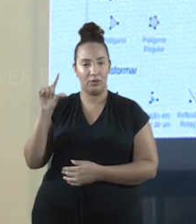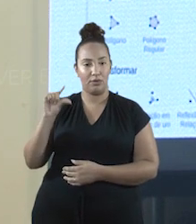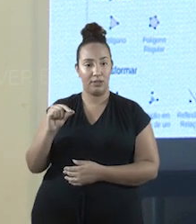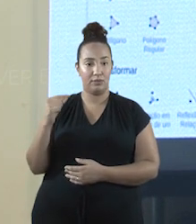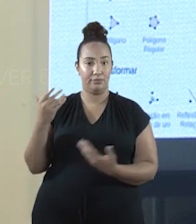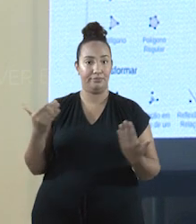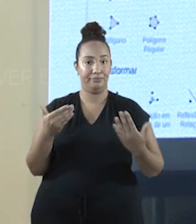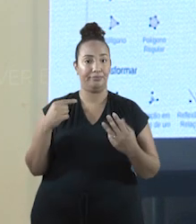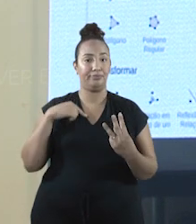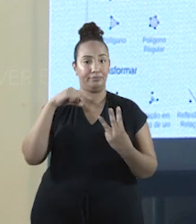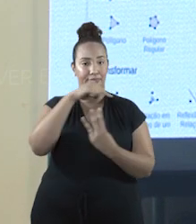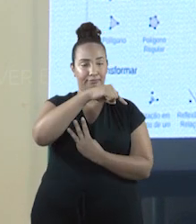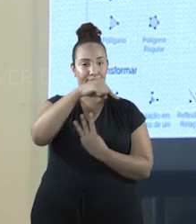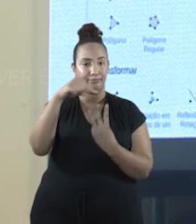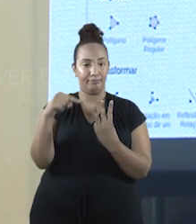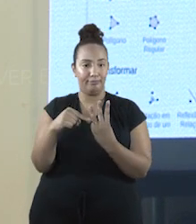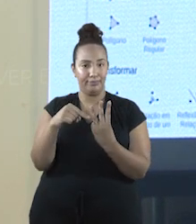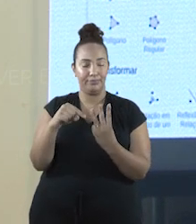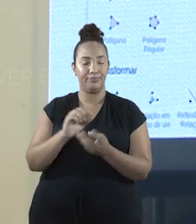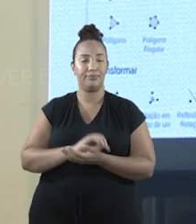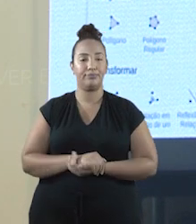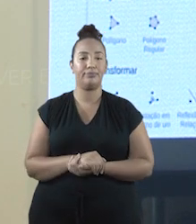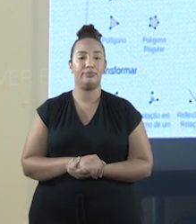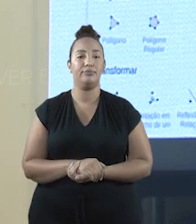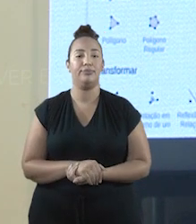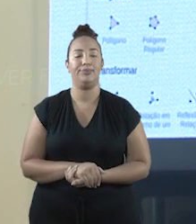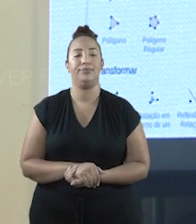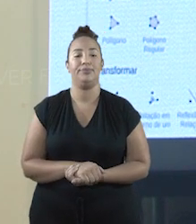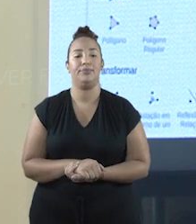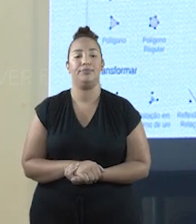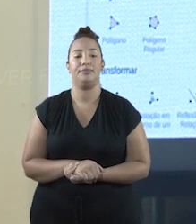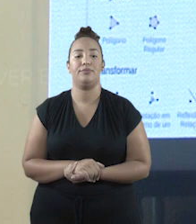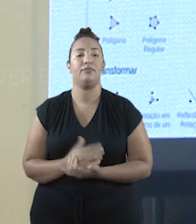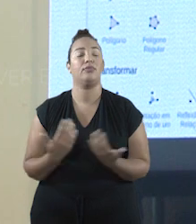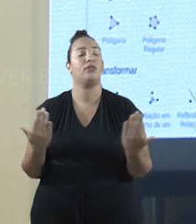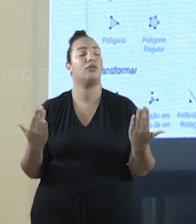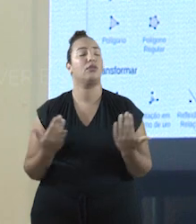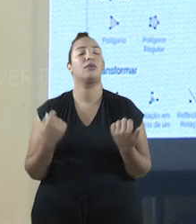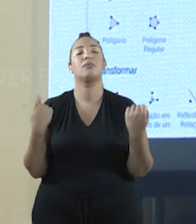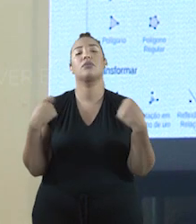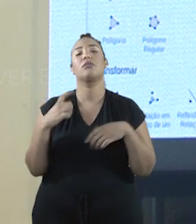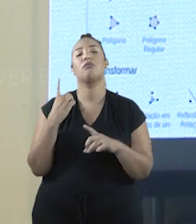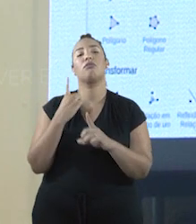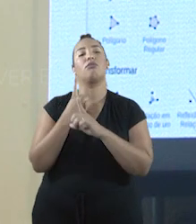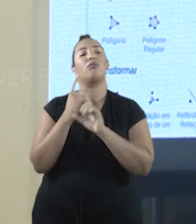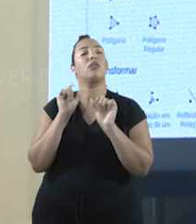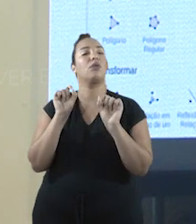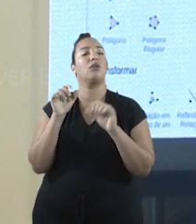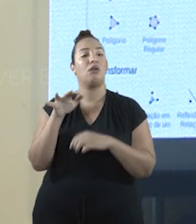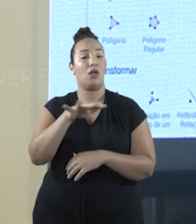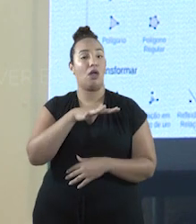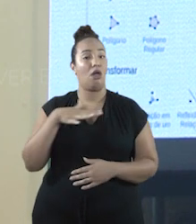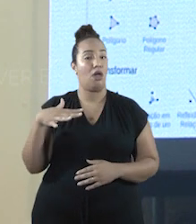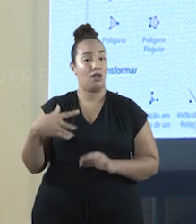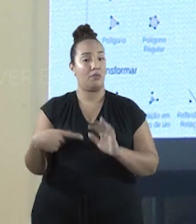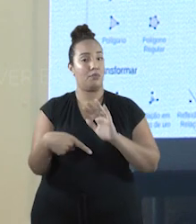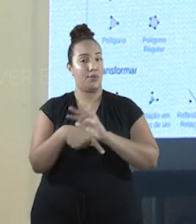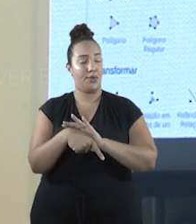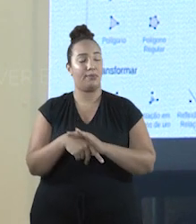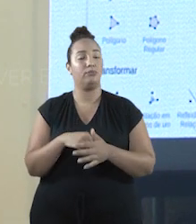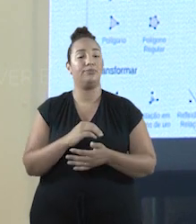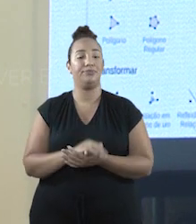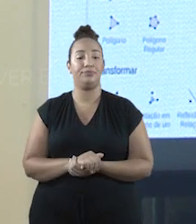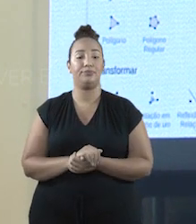círculos, certo? Agora, precisamos encontrar as áreas. Para